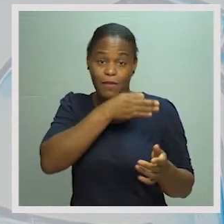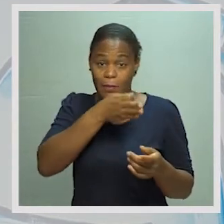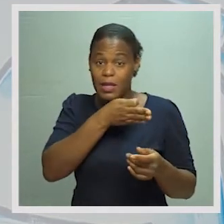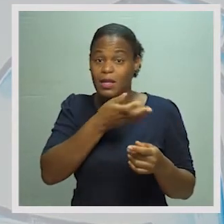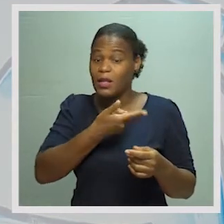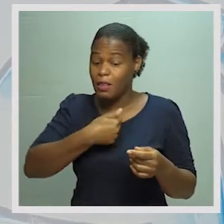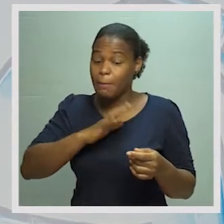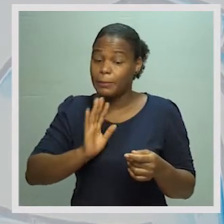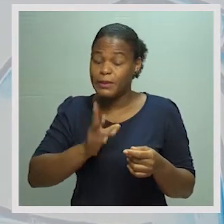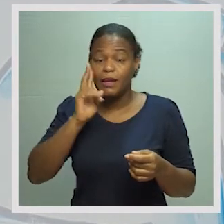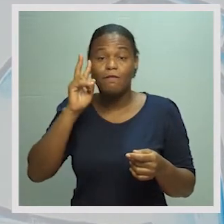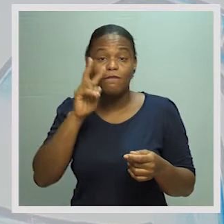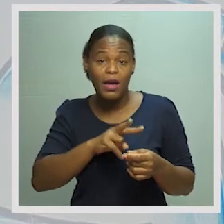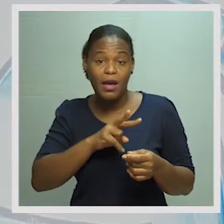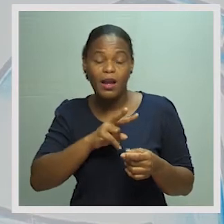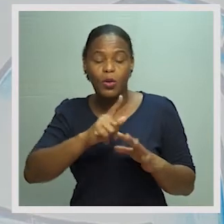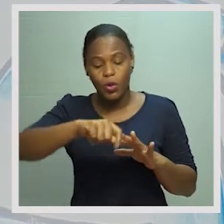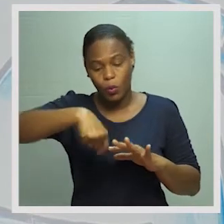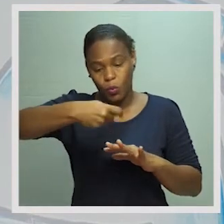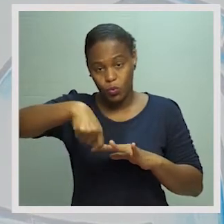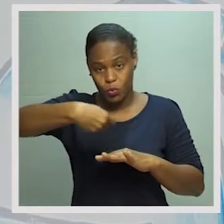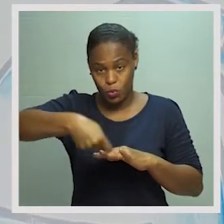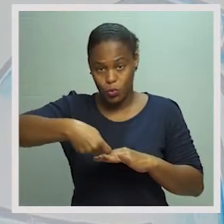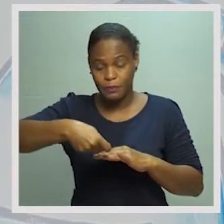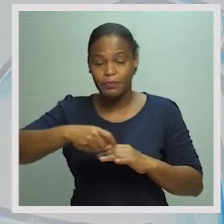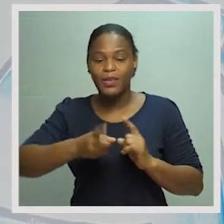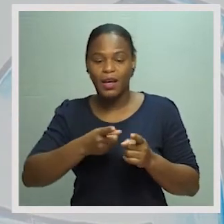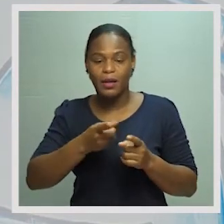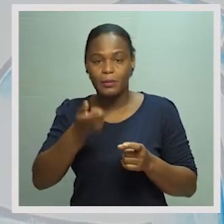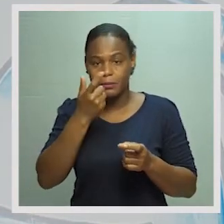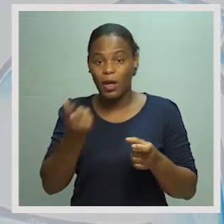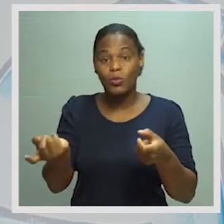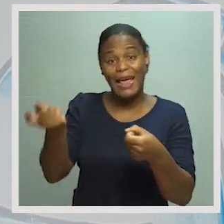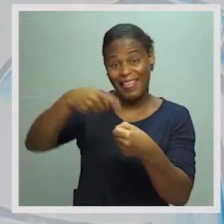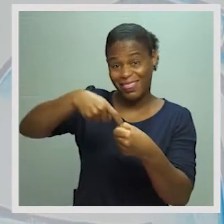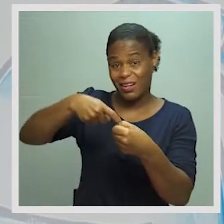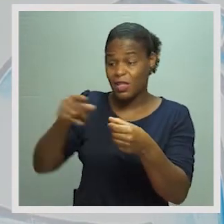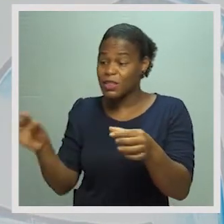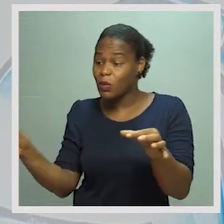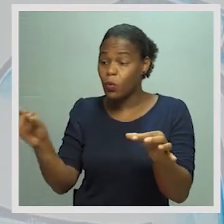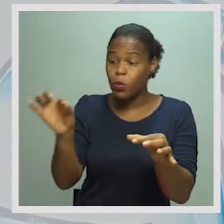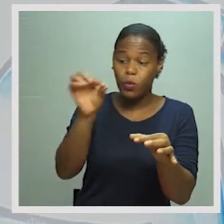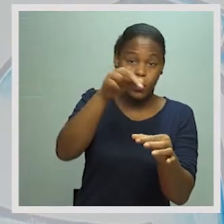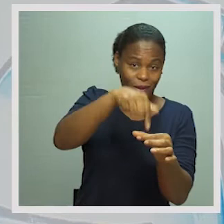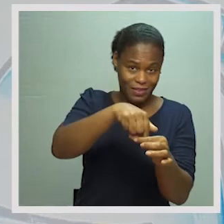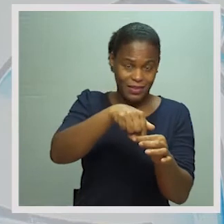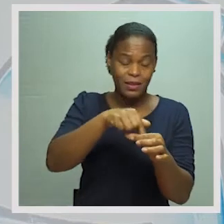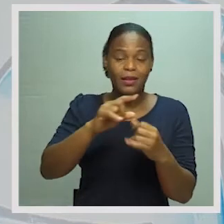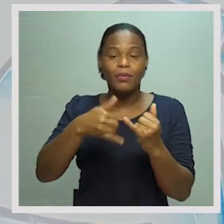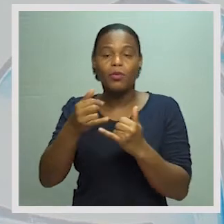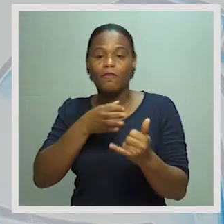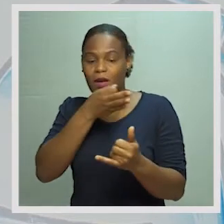famílias, temos que ver os recursos, que são as entradas. Neste caso,